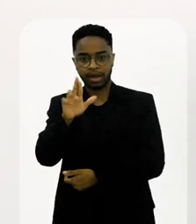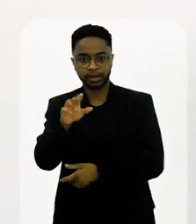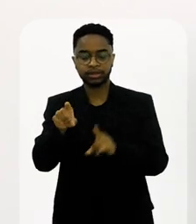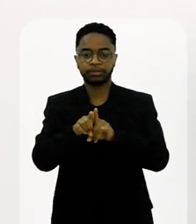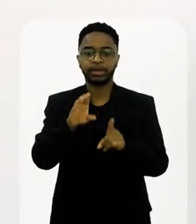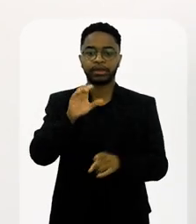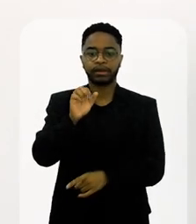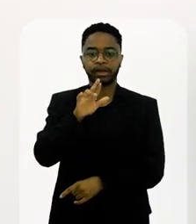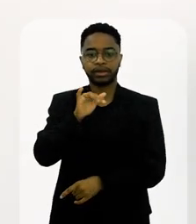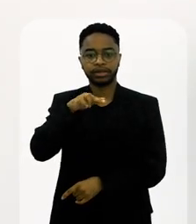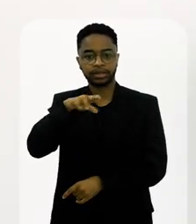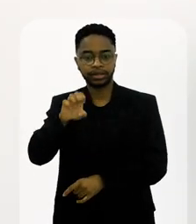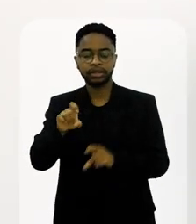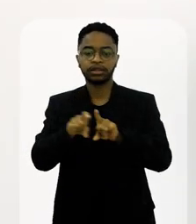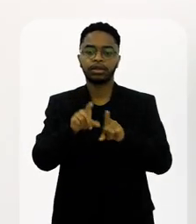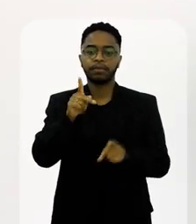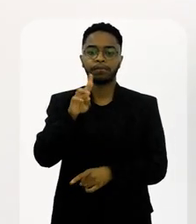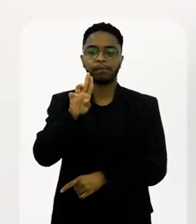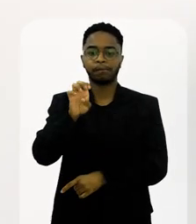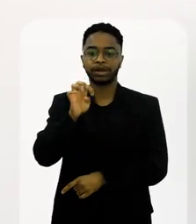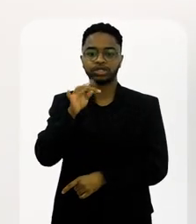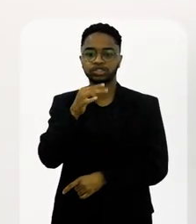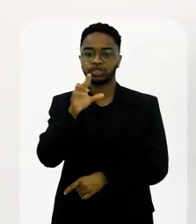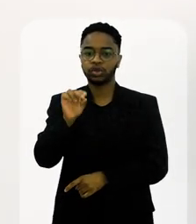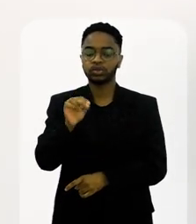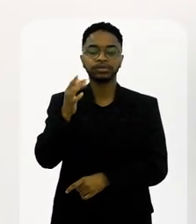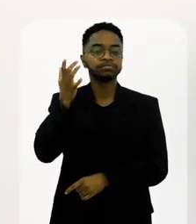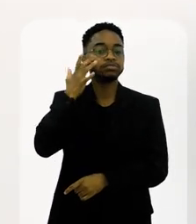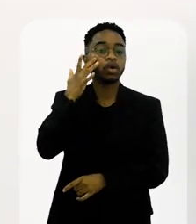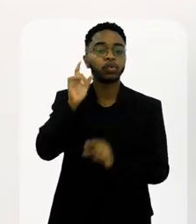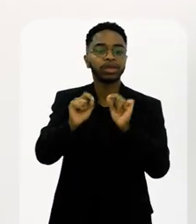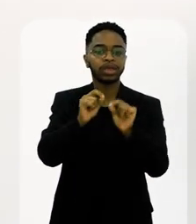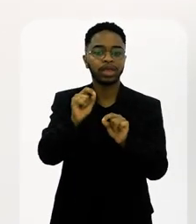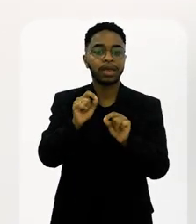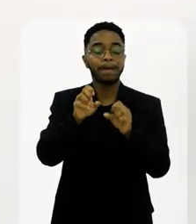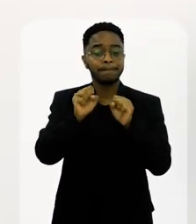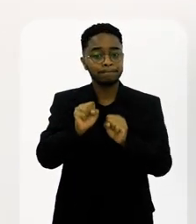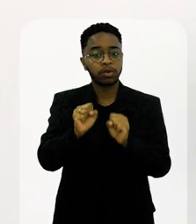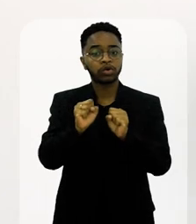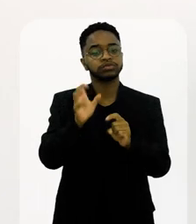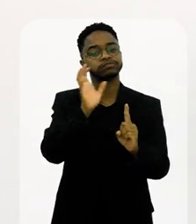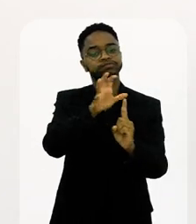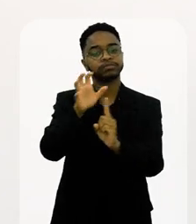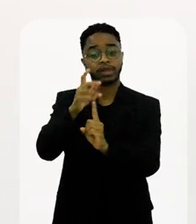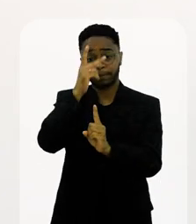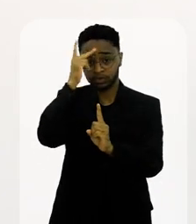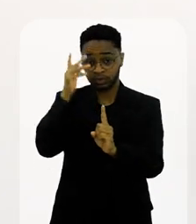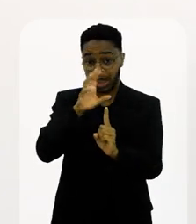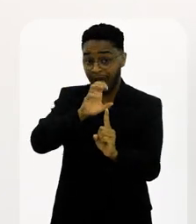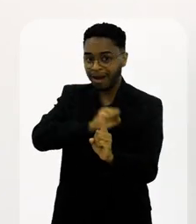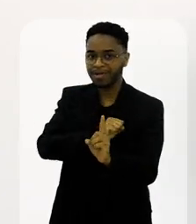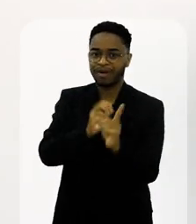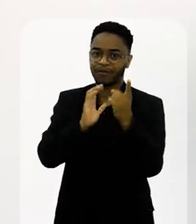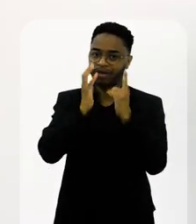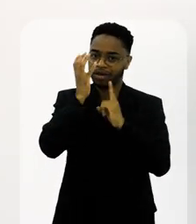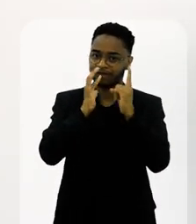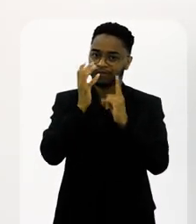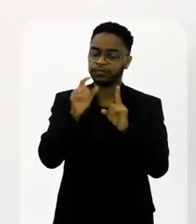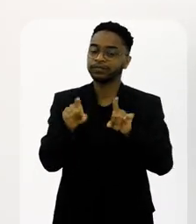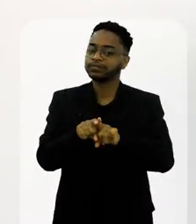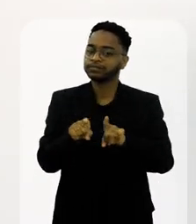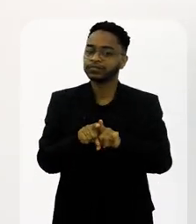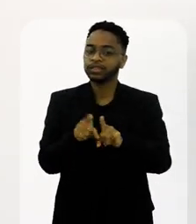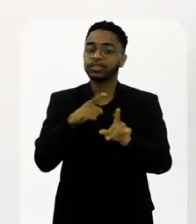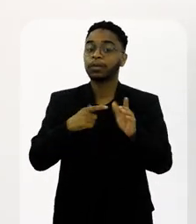Milton, eu e Pretinho, de que essa transmissão é uma transmissão que pode gerar paixão nas pessoas que estão assistindo e